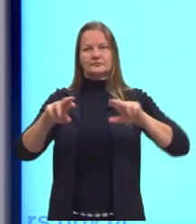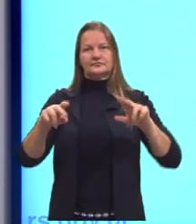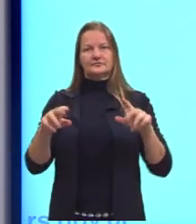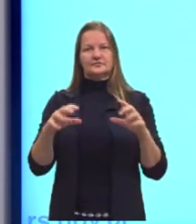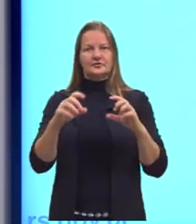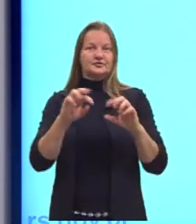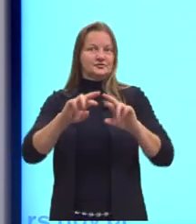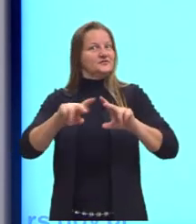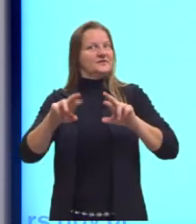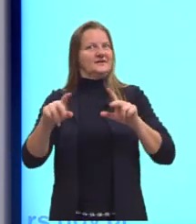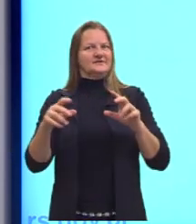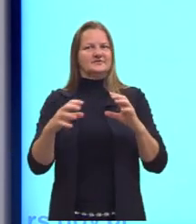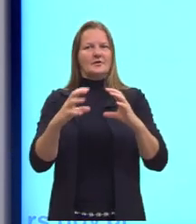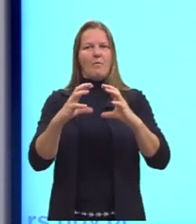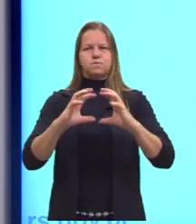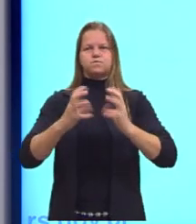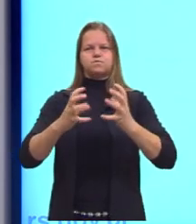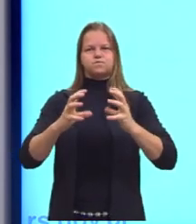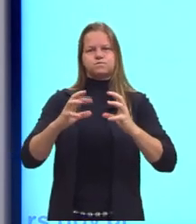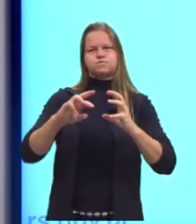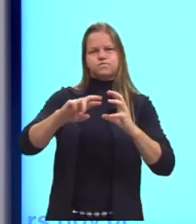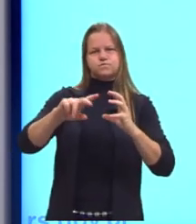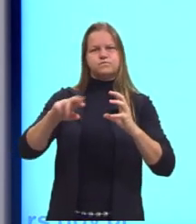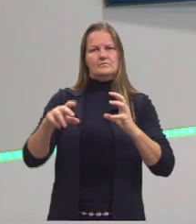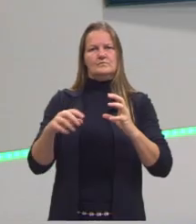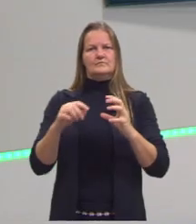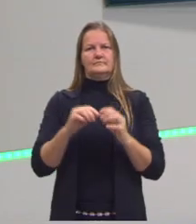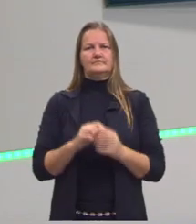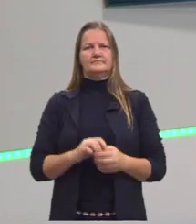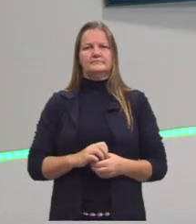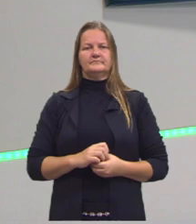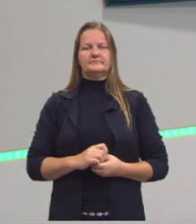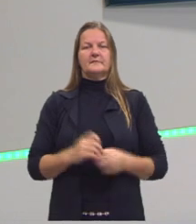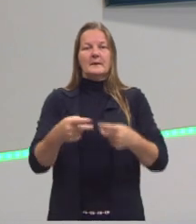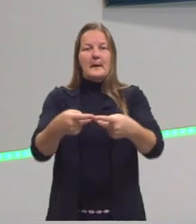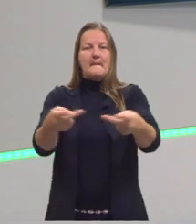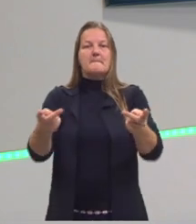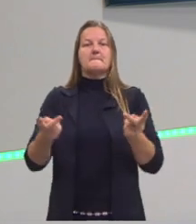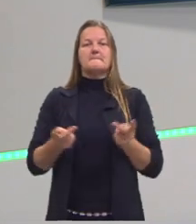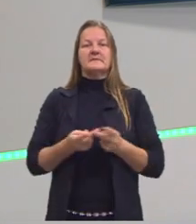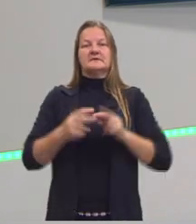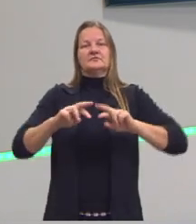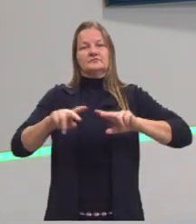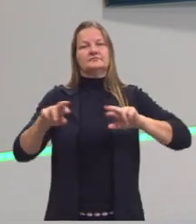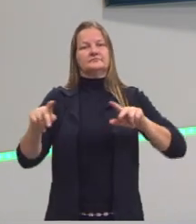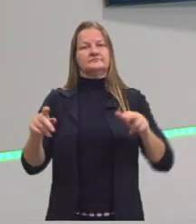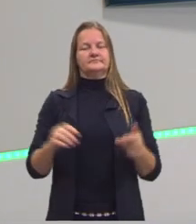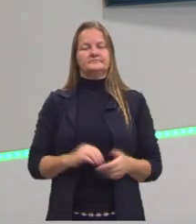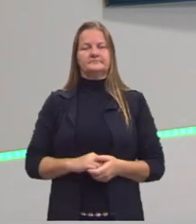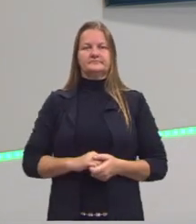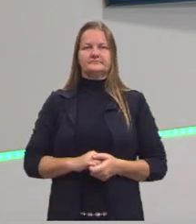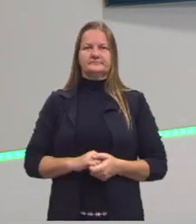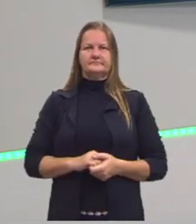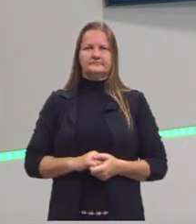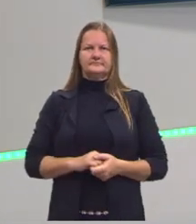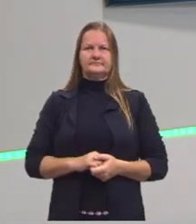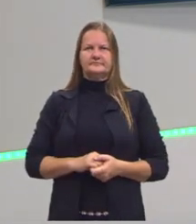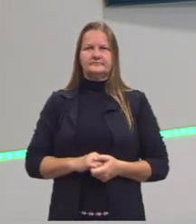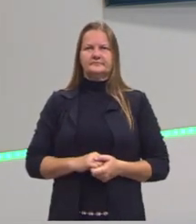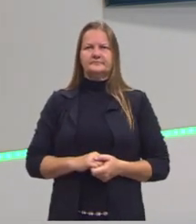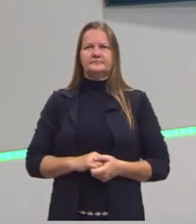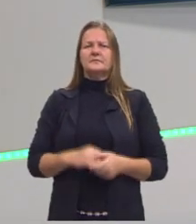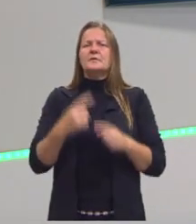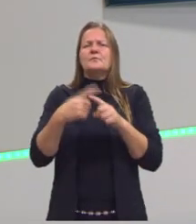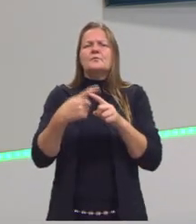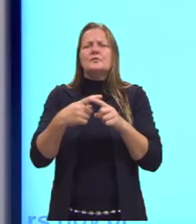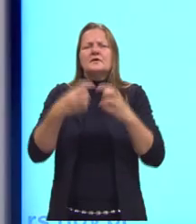mais com medidas fixas. Enfim, certo? Bom, mas por que a gente